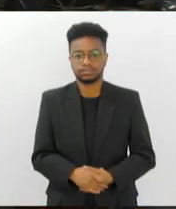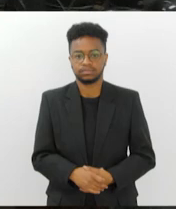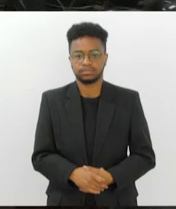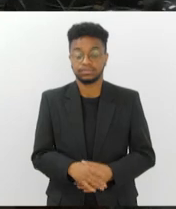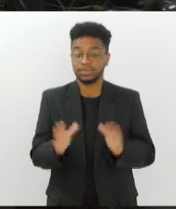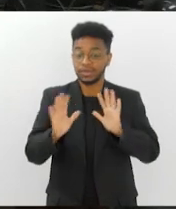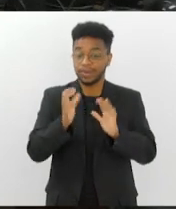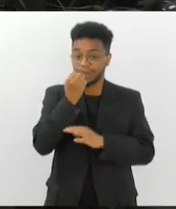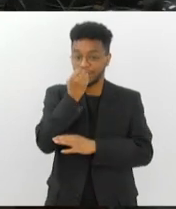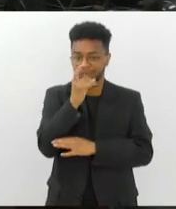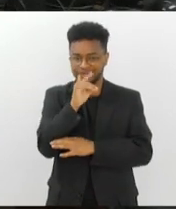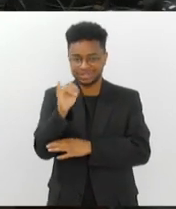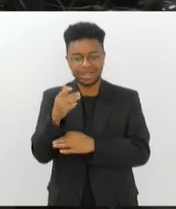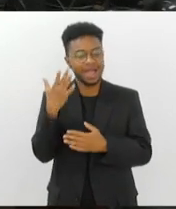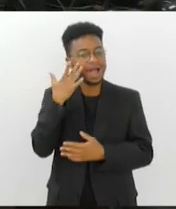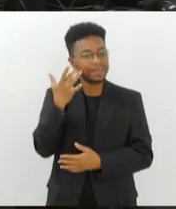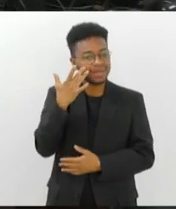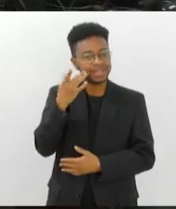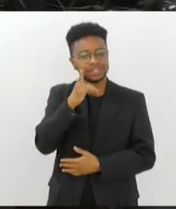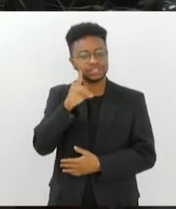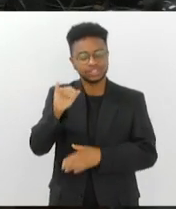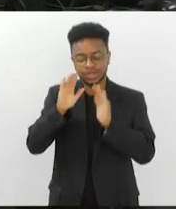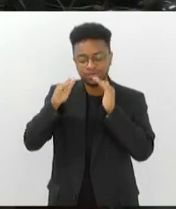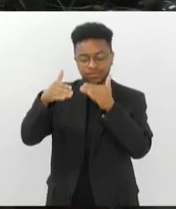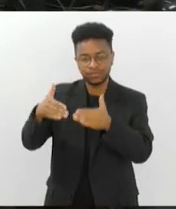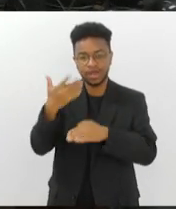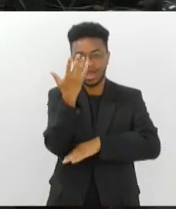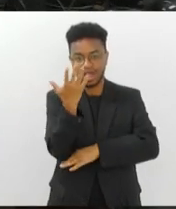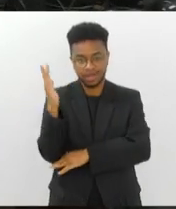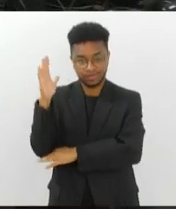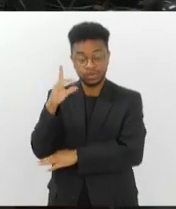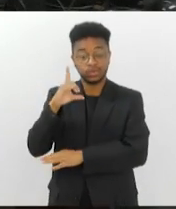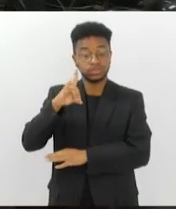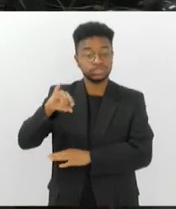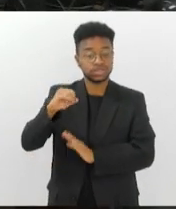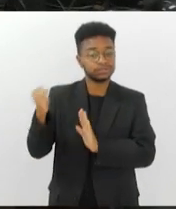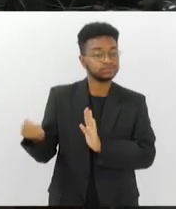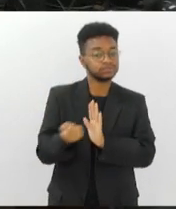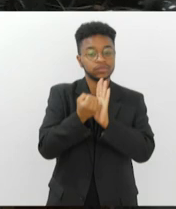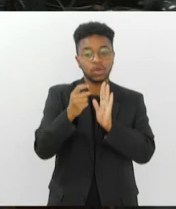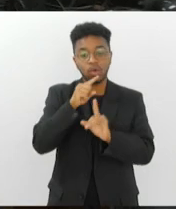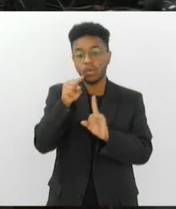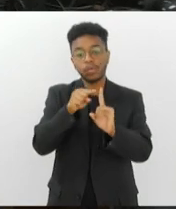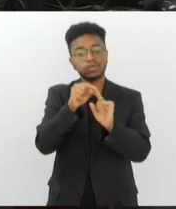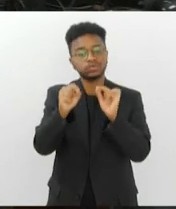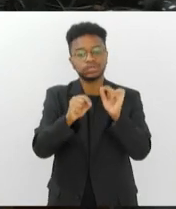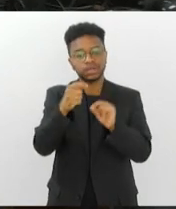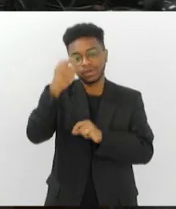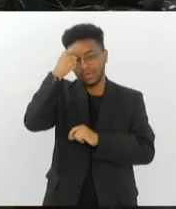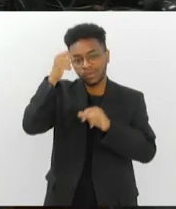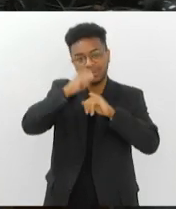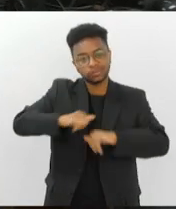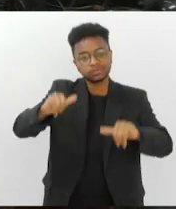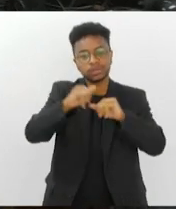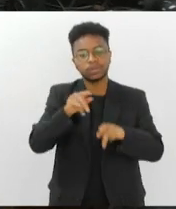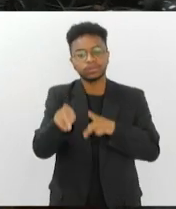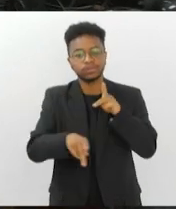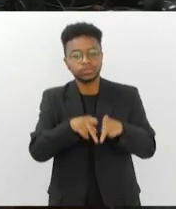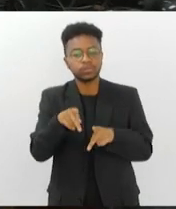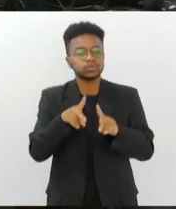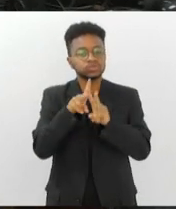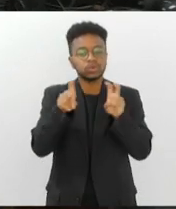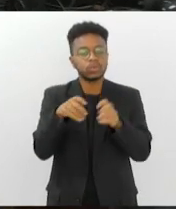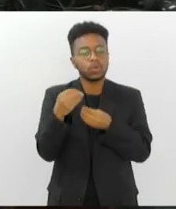Bom Dia. Amanhã é dia da árvore. A data tem como objetivo conscientizar a população sobre a importância de